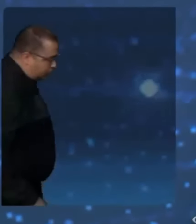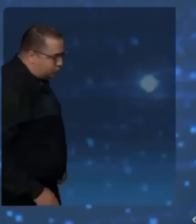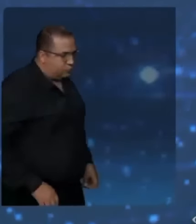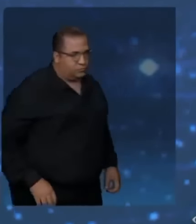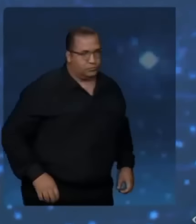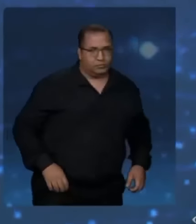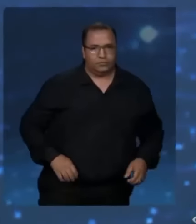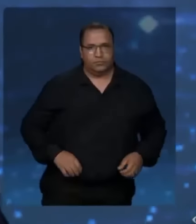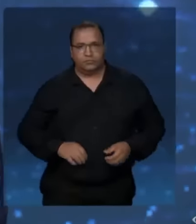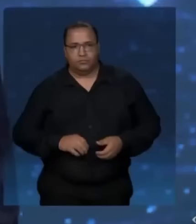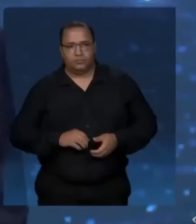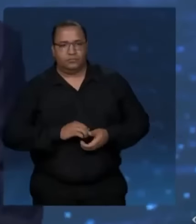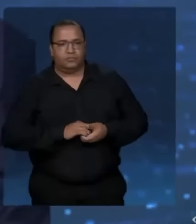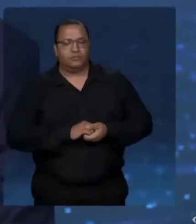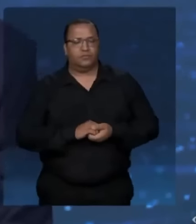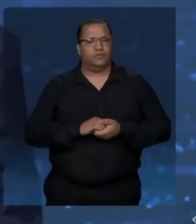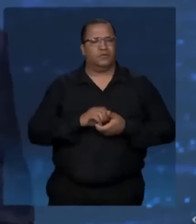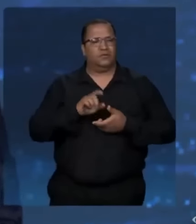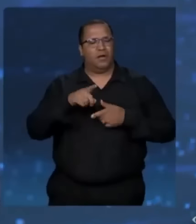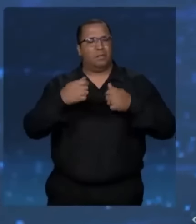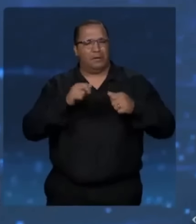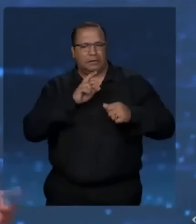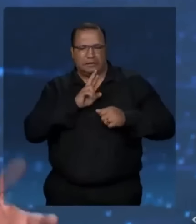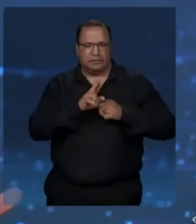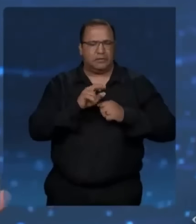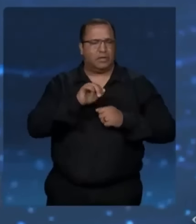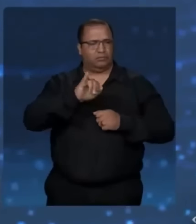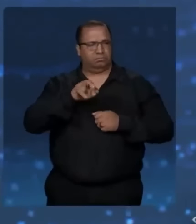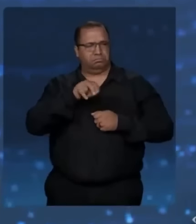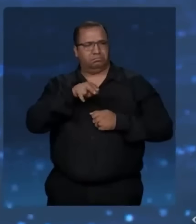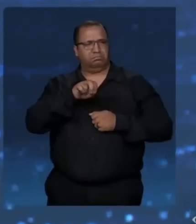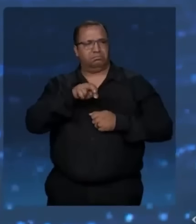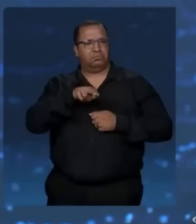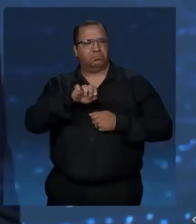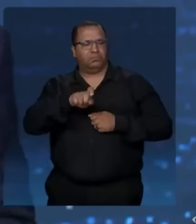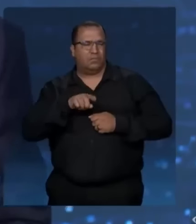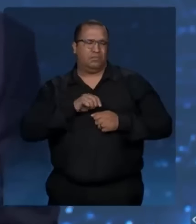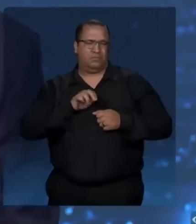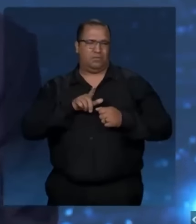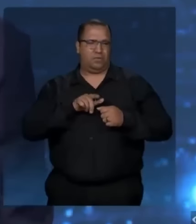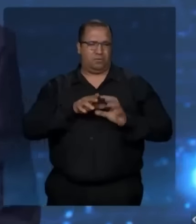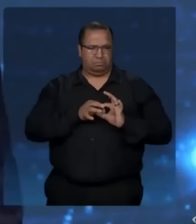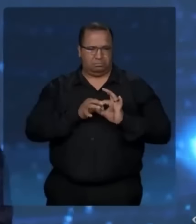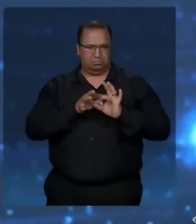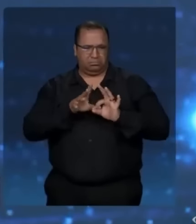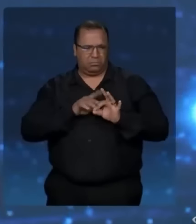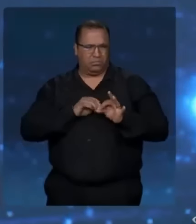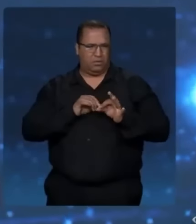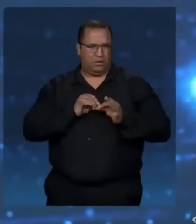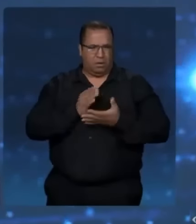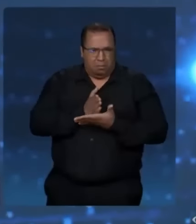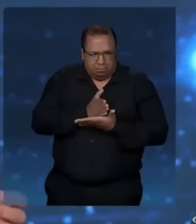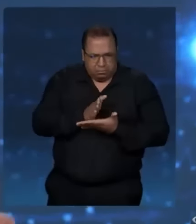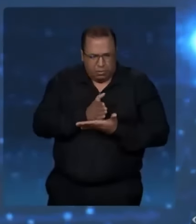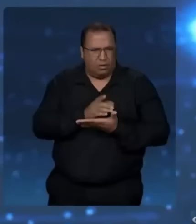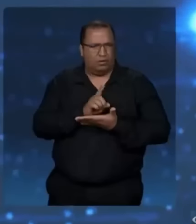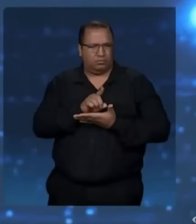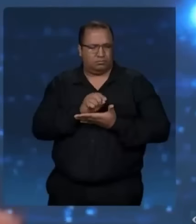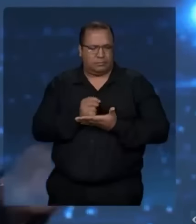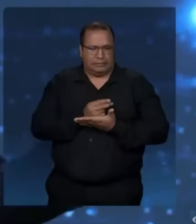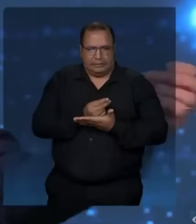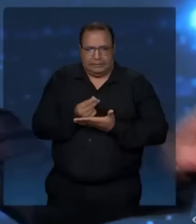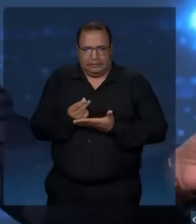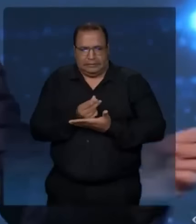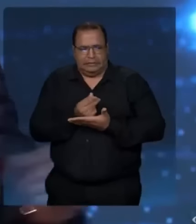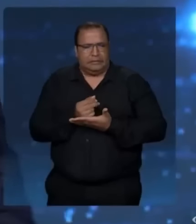Você precisa responder quem é Janones. Que você instituiu a legalização da rachadinha. Você precisa responder quem é